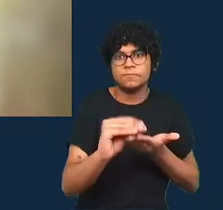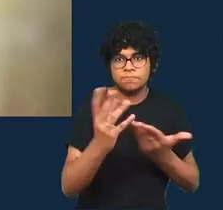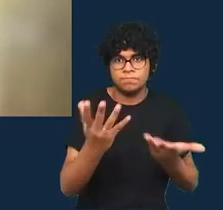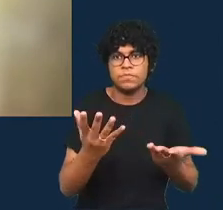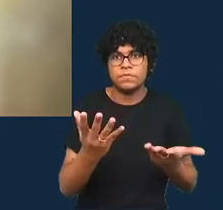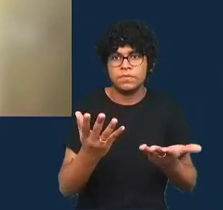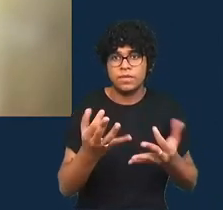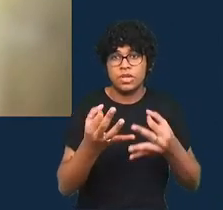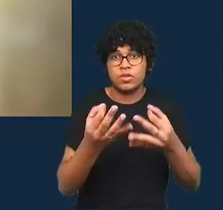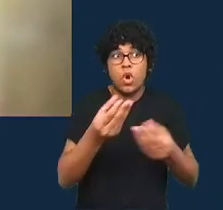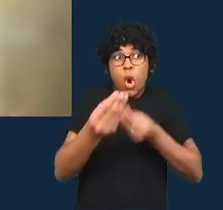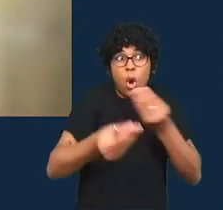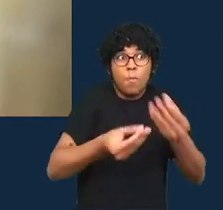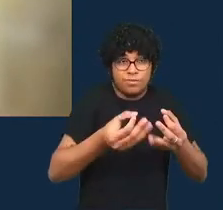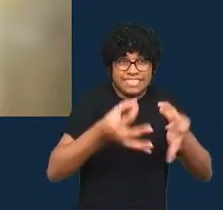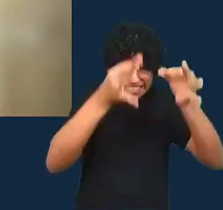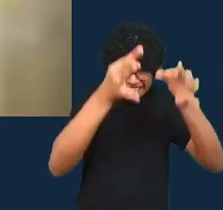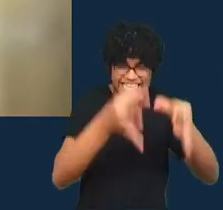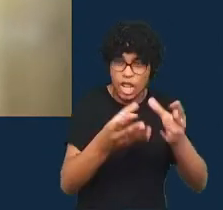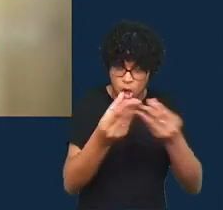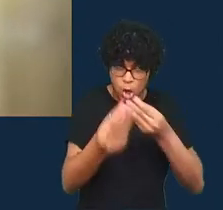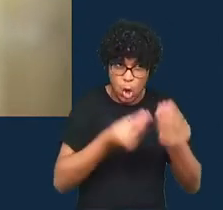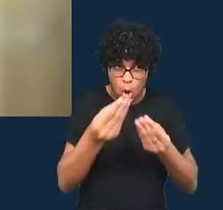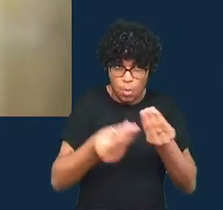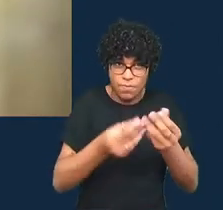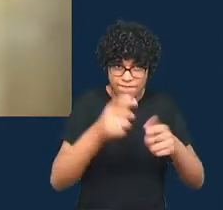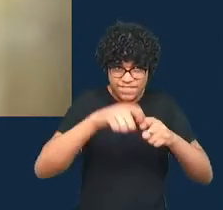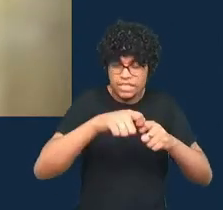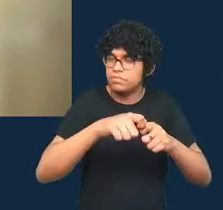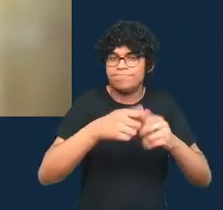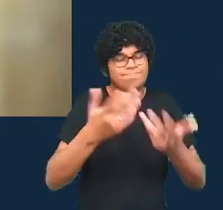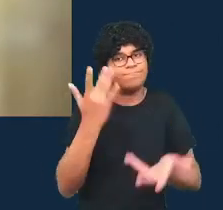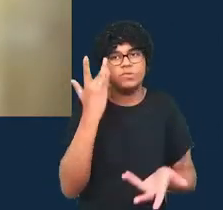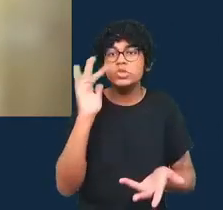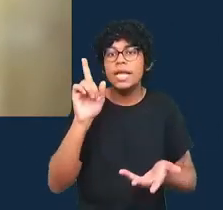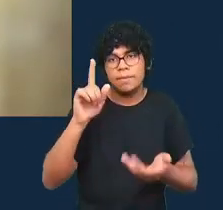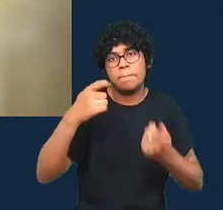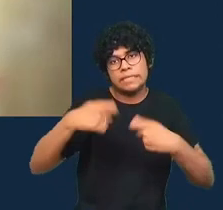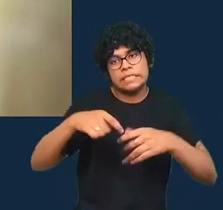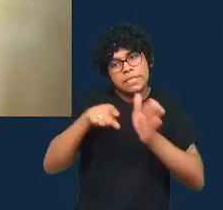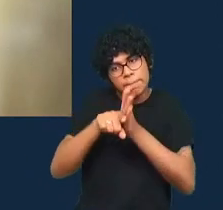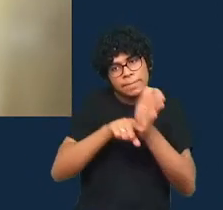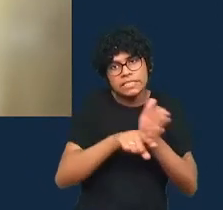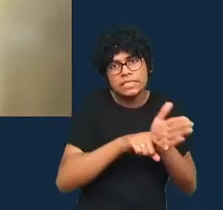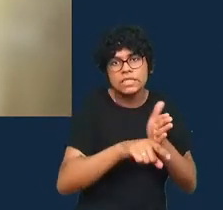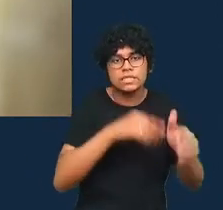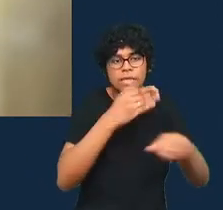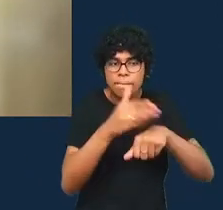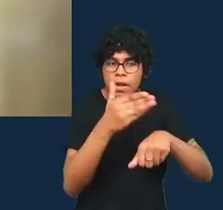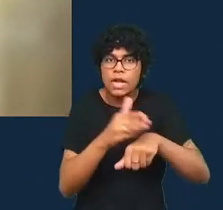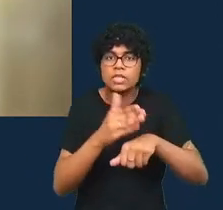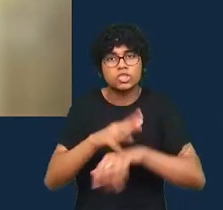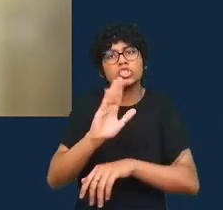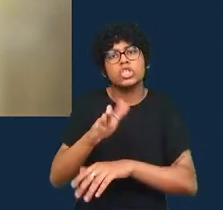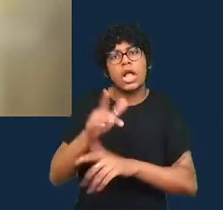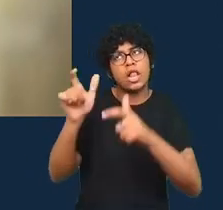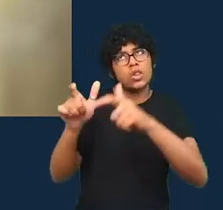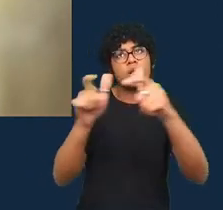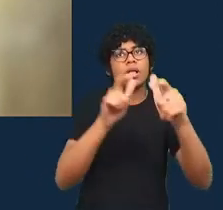experimentação isso vai acontecer e já está acontecendo em diferentes lugares por exemplo